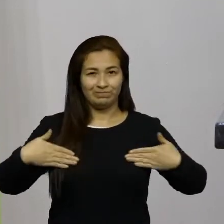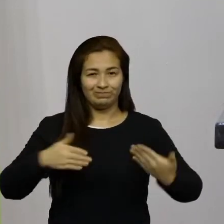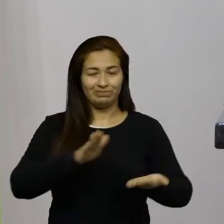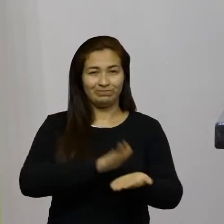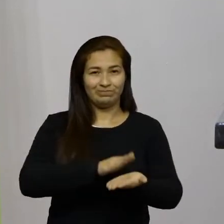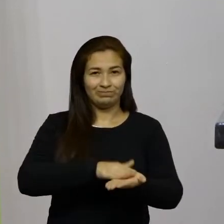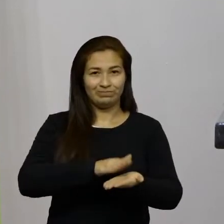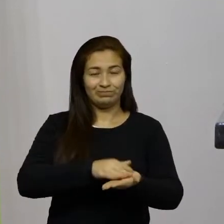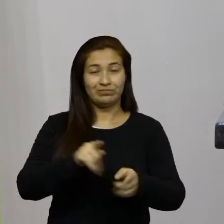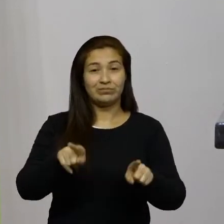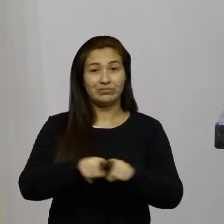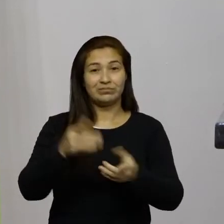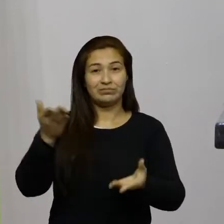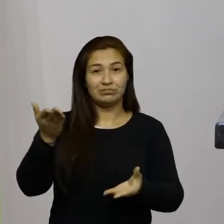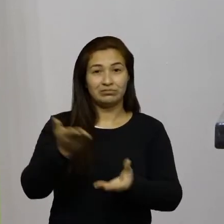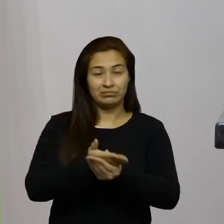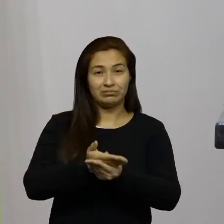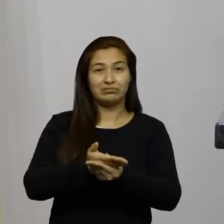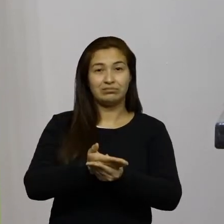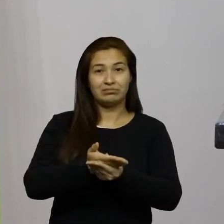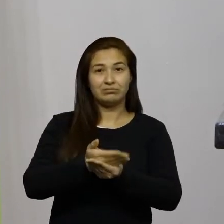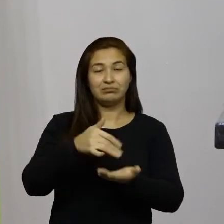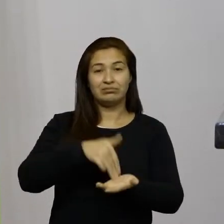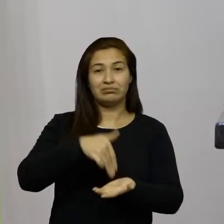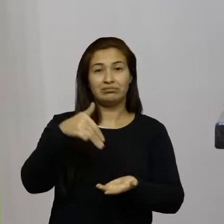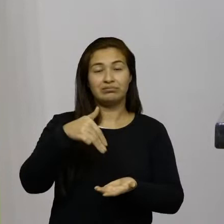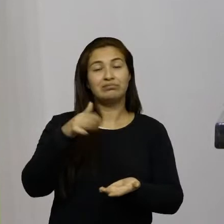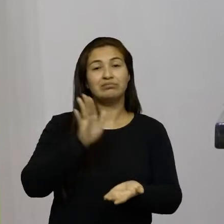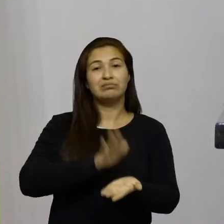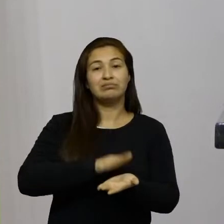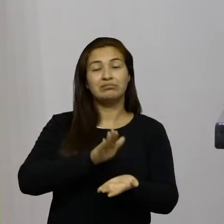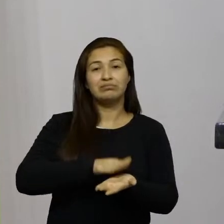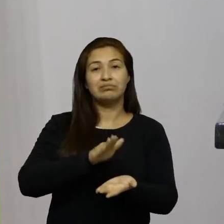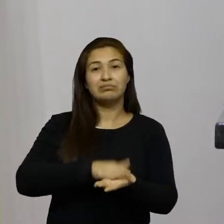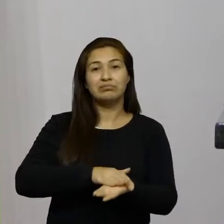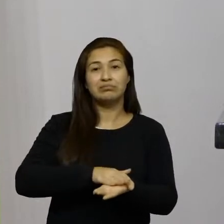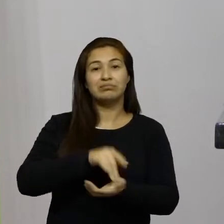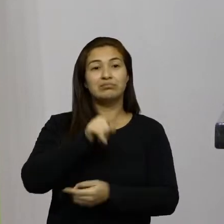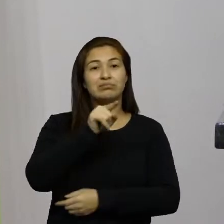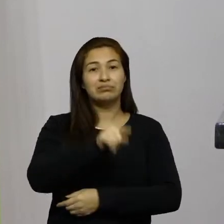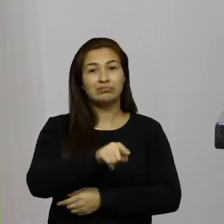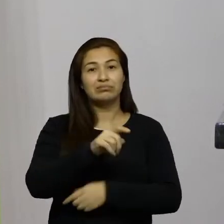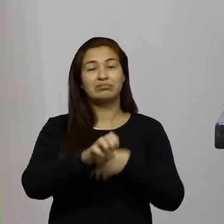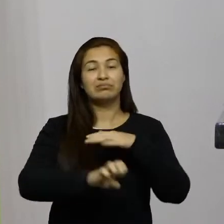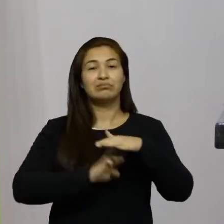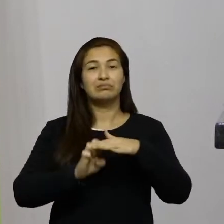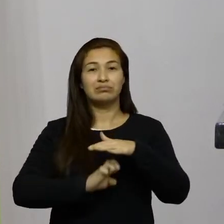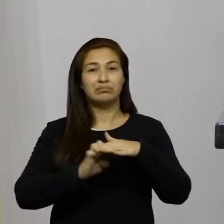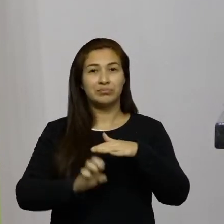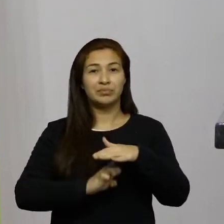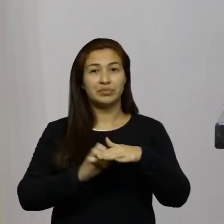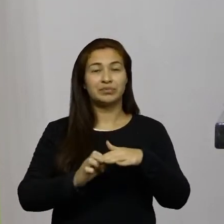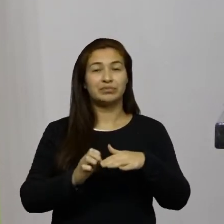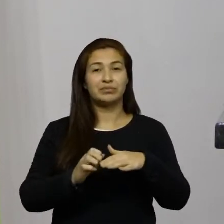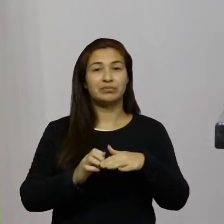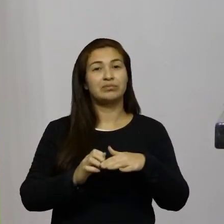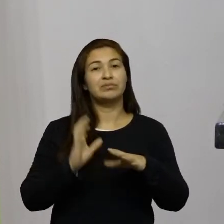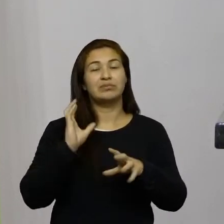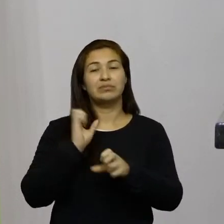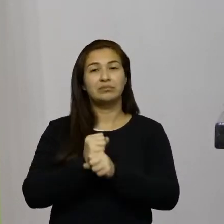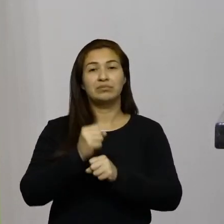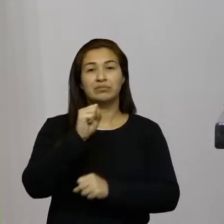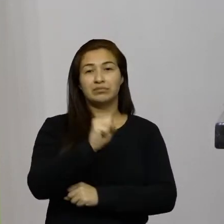protocolar nesta casa uma moção de aplauso a Chapã Motopeças pelos seus 83